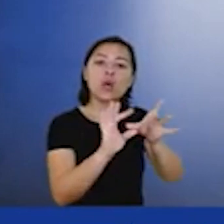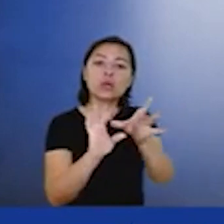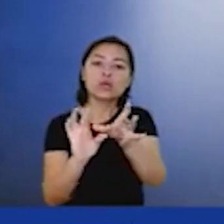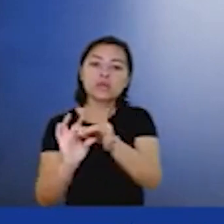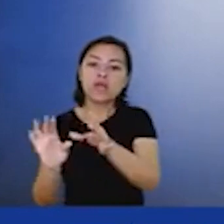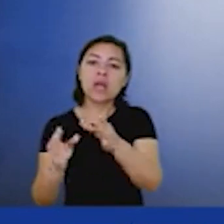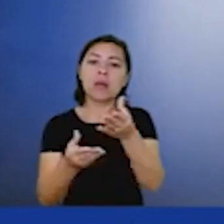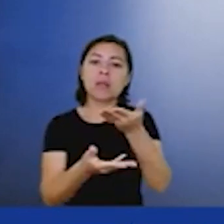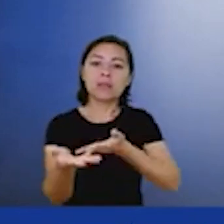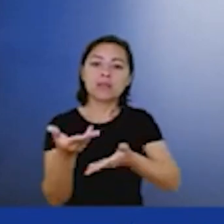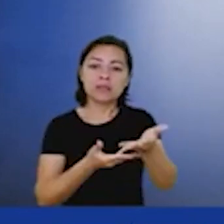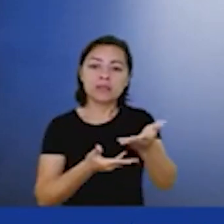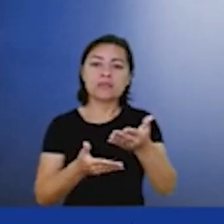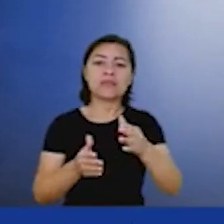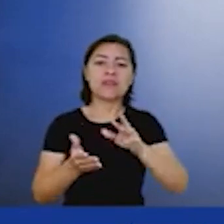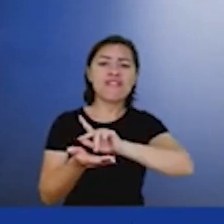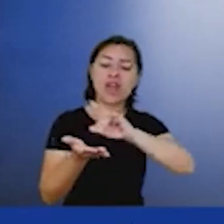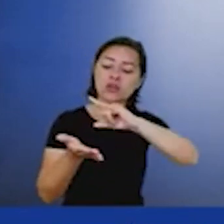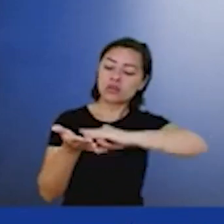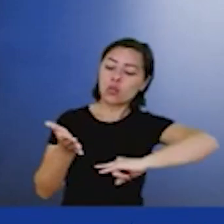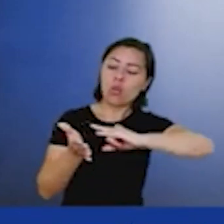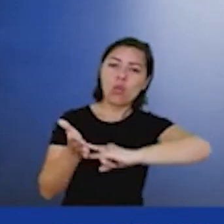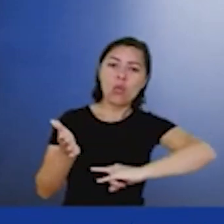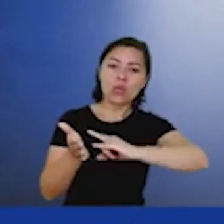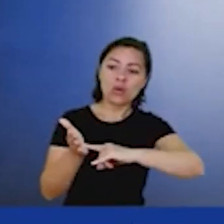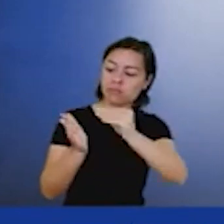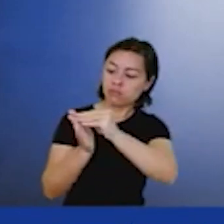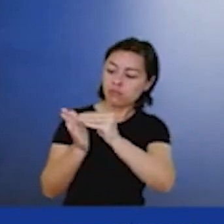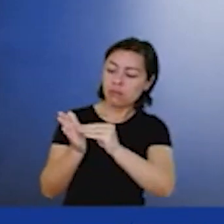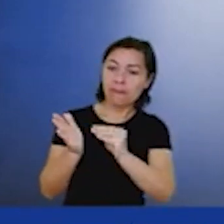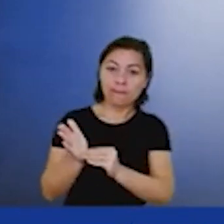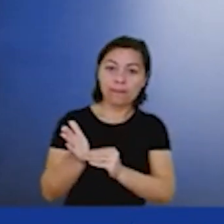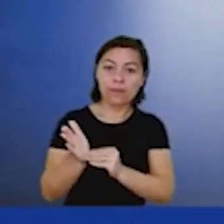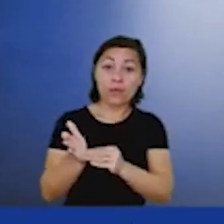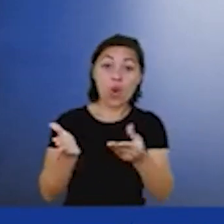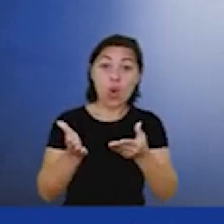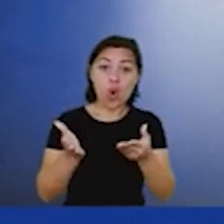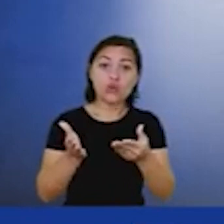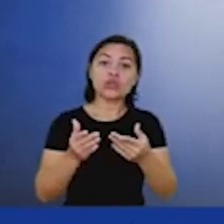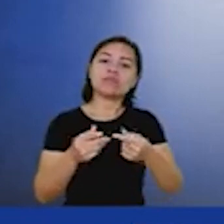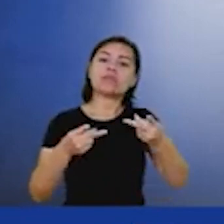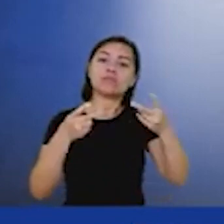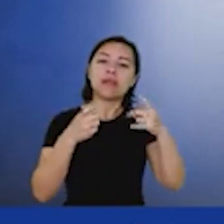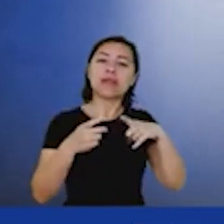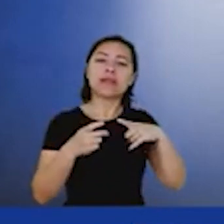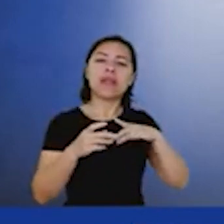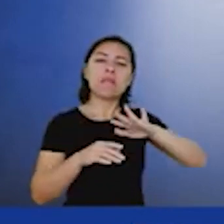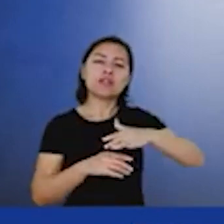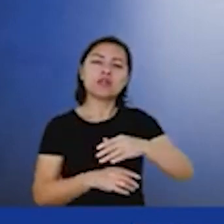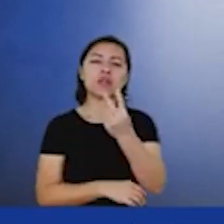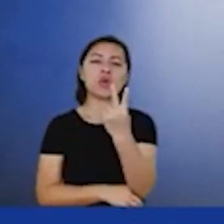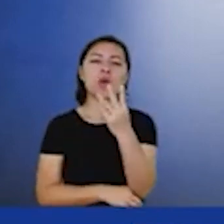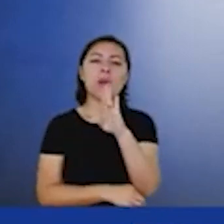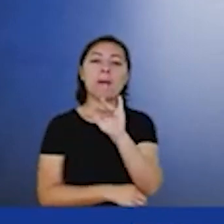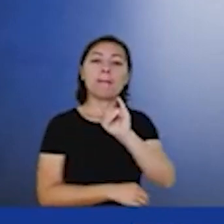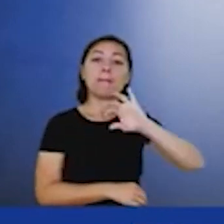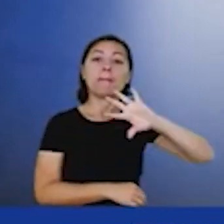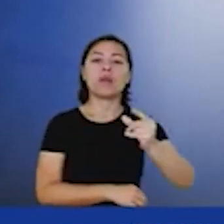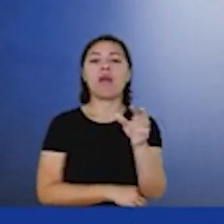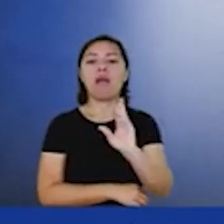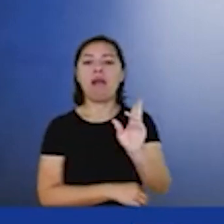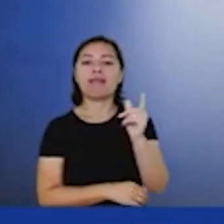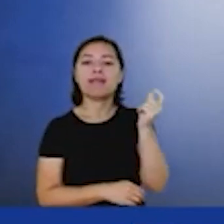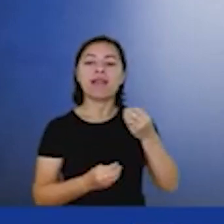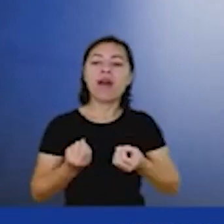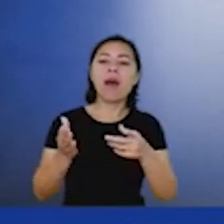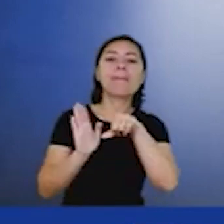ou de cessão onerosa, hoje, somados, conseguem destinar cerca de 2 bilhões de reais para pesquisa,